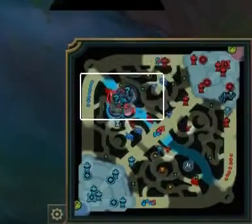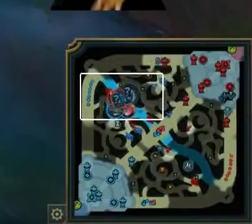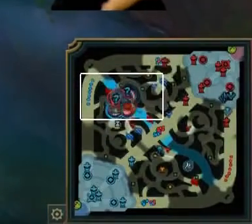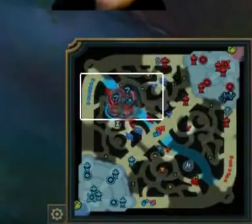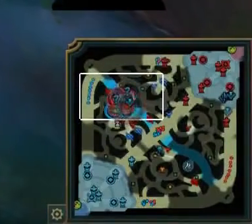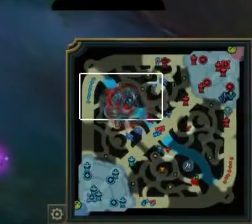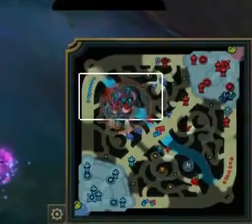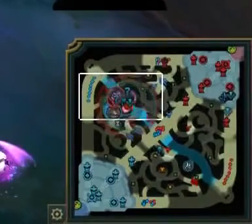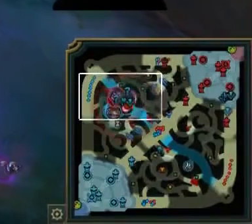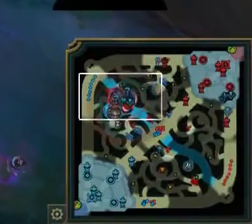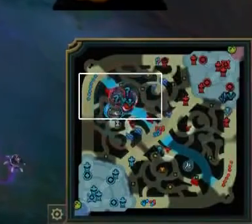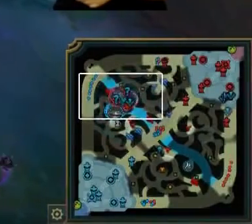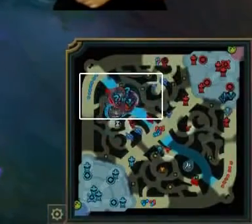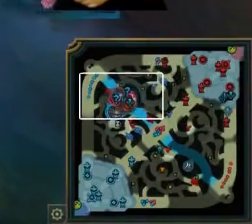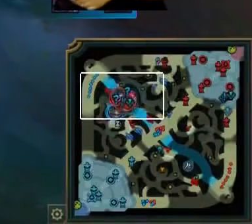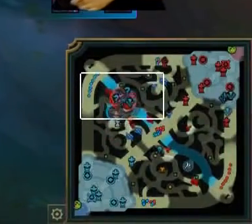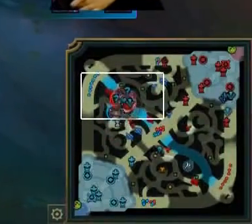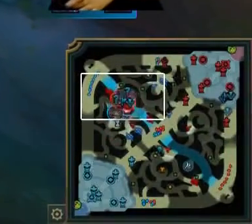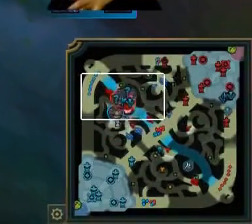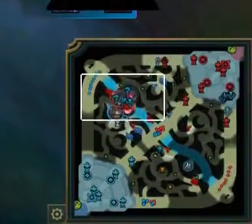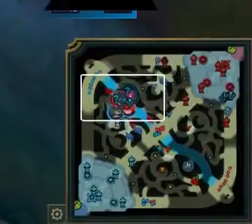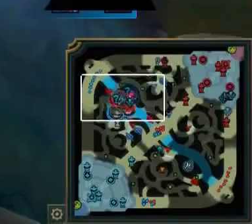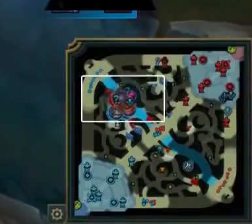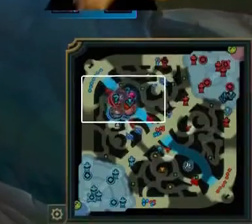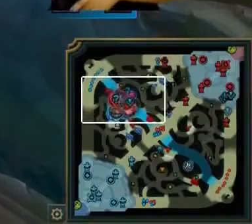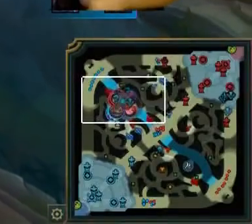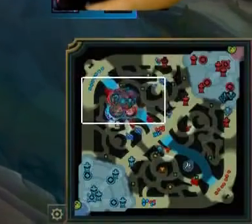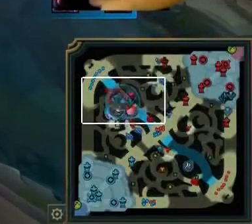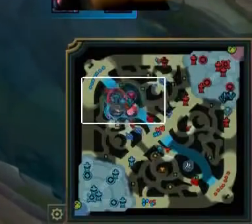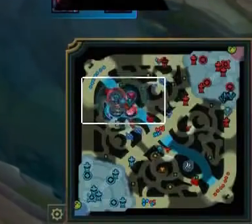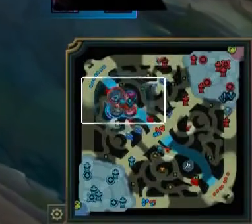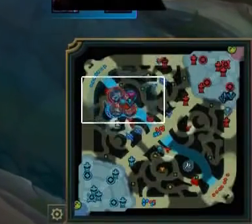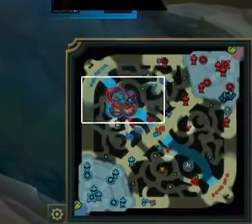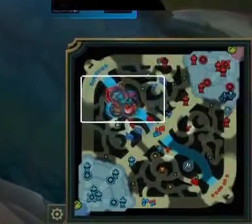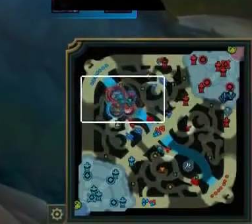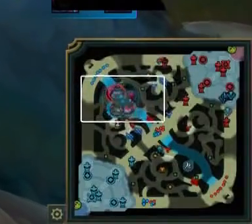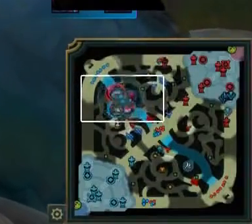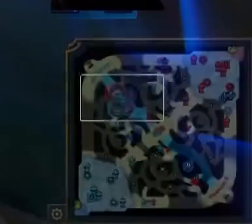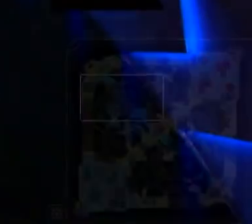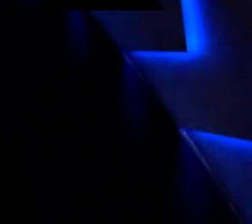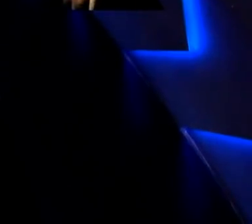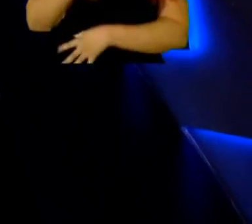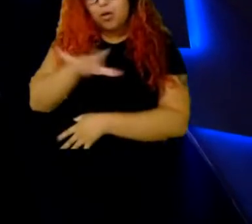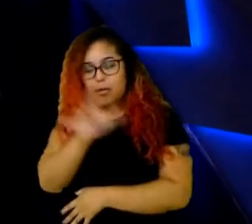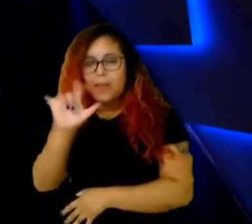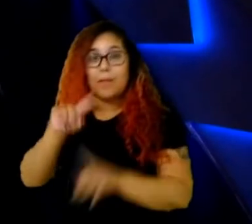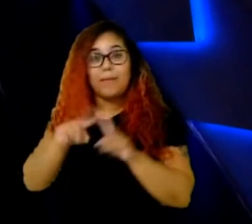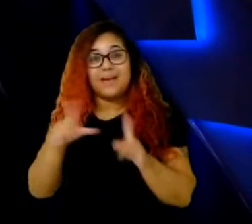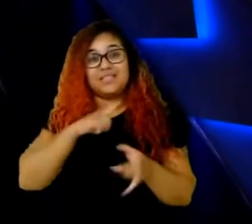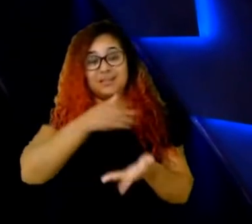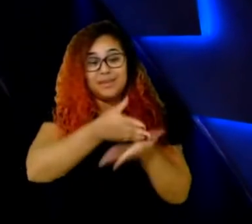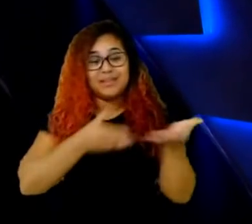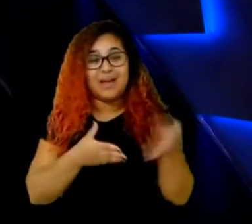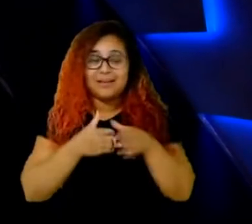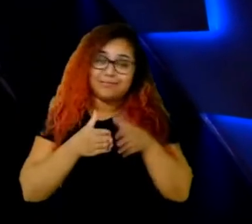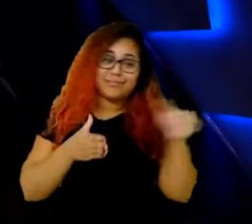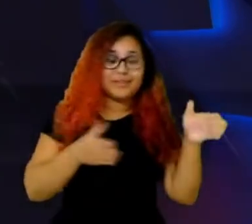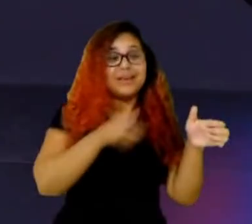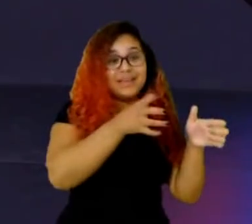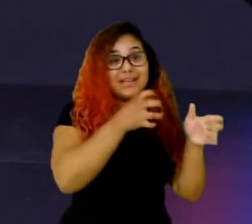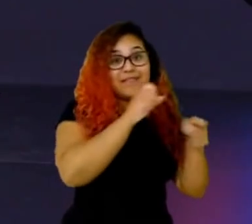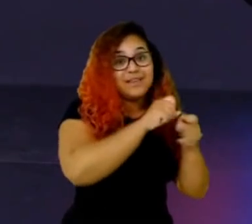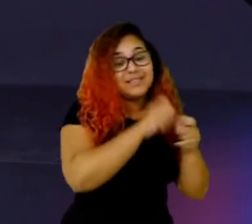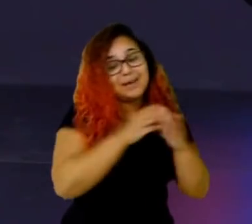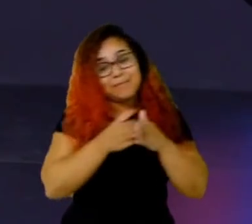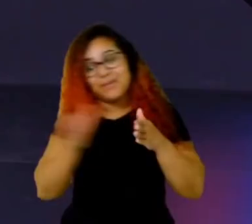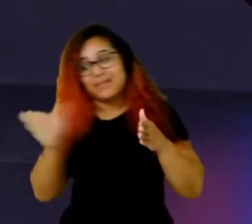Titã tava querendo terminar o barão. A gente tá vendo ali que metade tava querendo virar, metade tava querendo fazer. Cara, é uma confusão que você